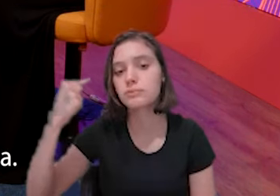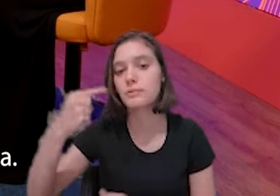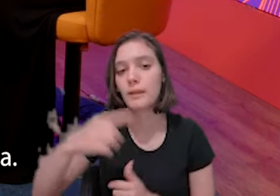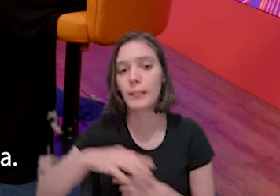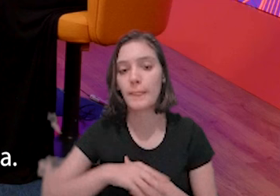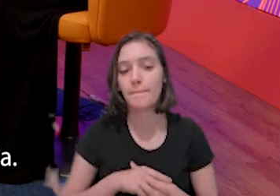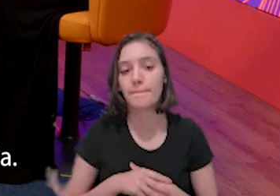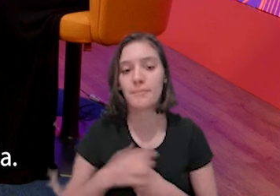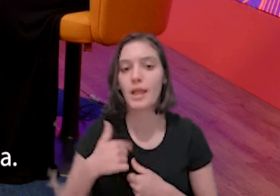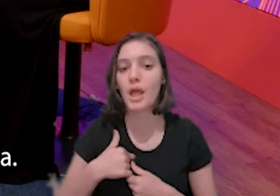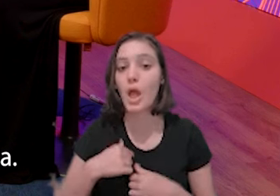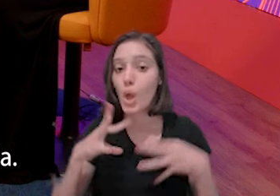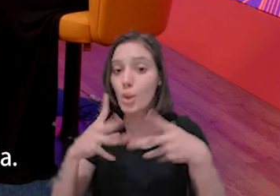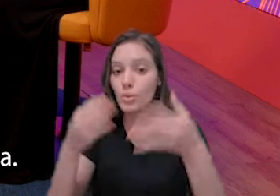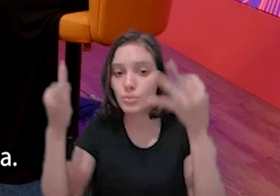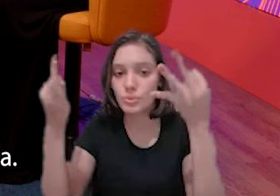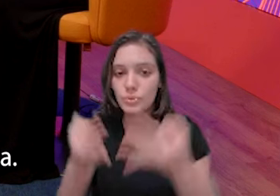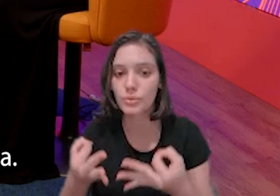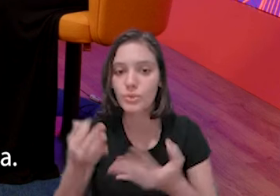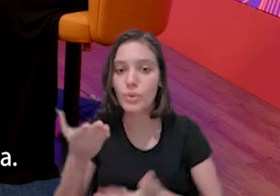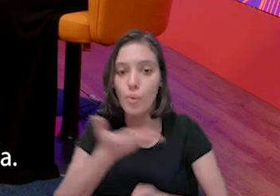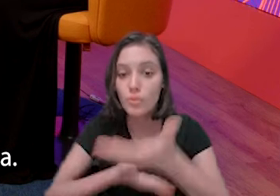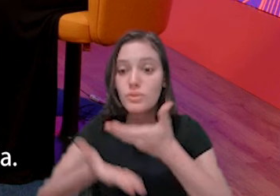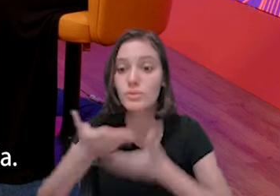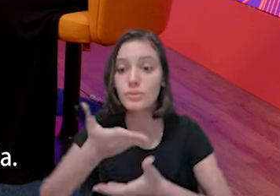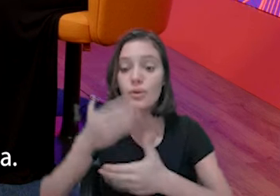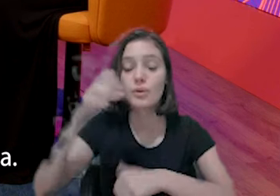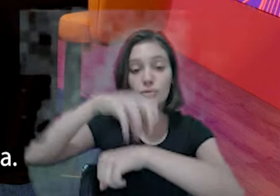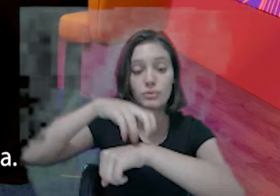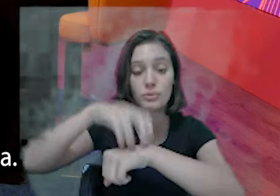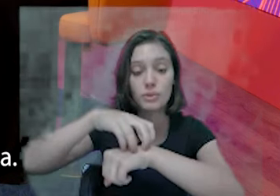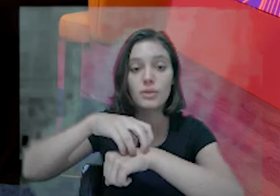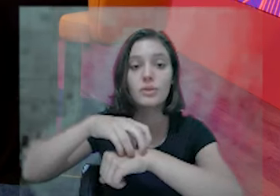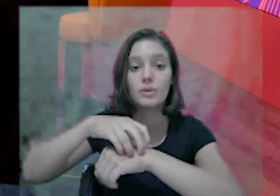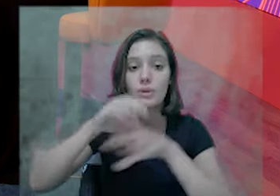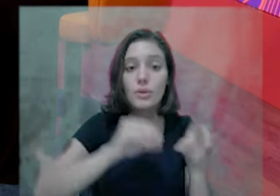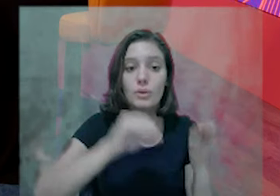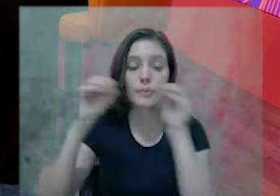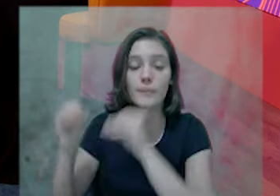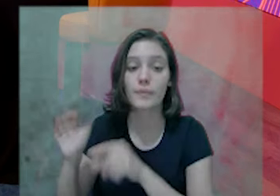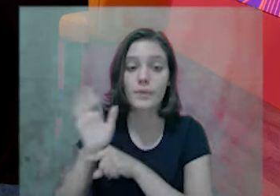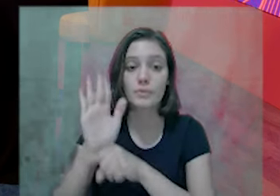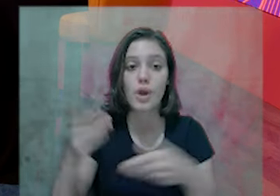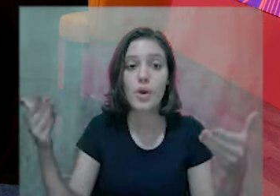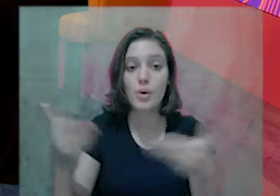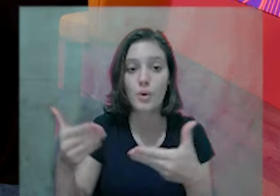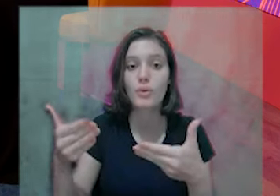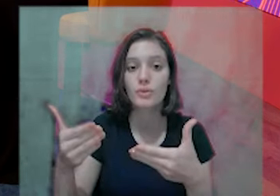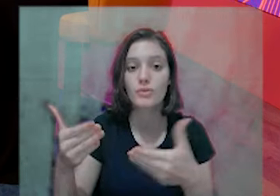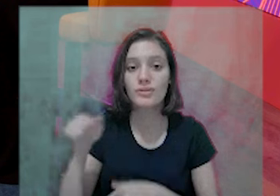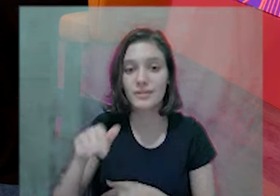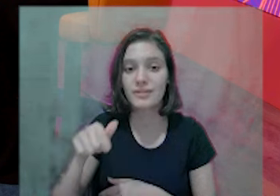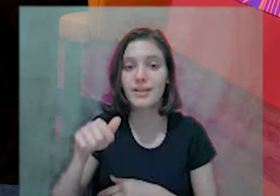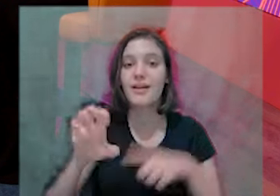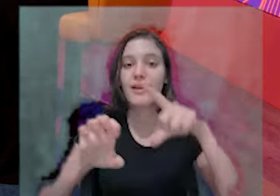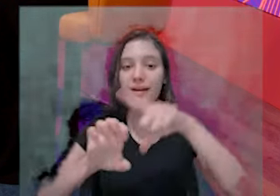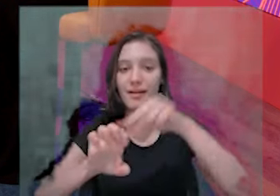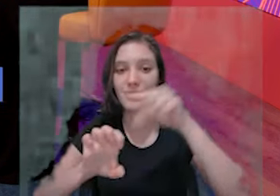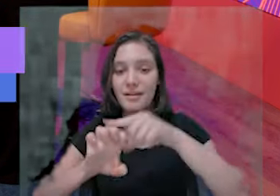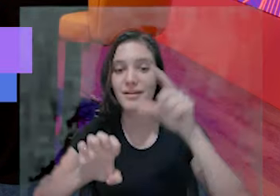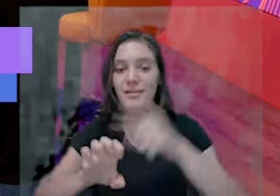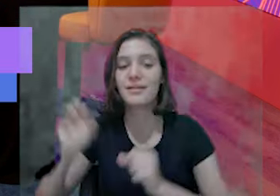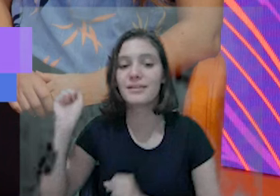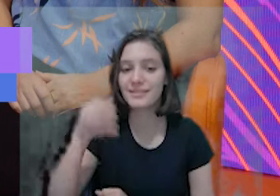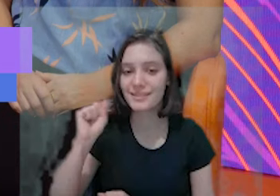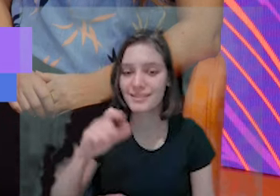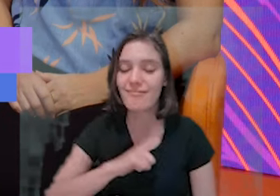prestou para você, que hoje você, inclusive, empresária. Hoje. foi imobiliária? Isso mesmo, temos lá a imobiliária, a